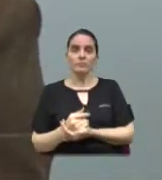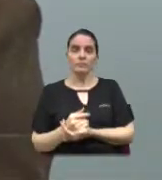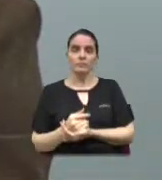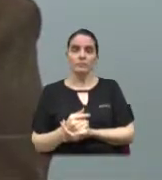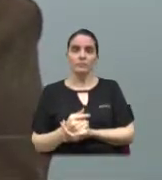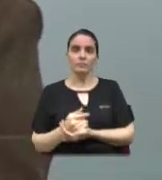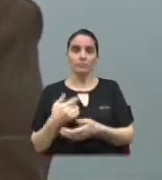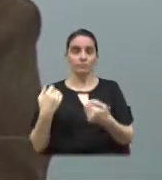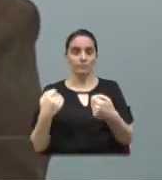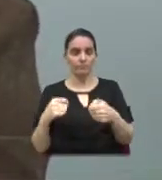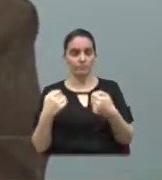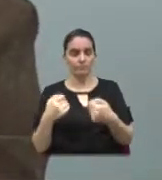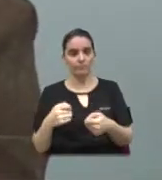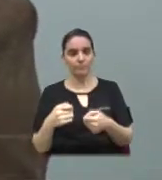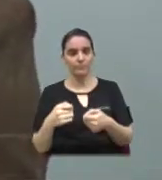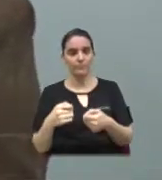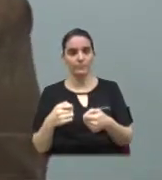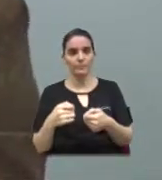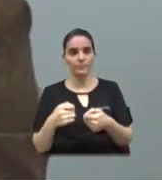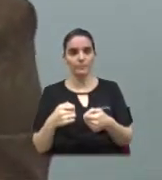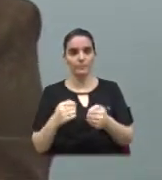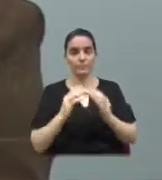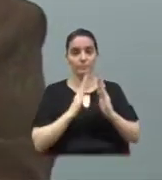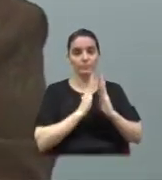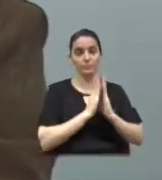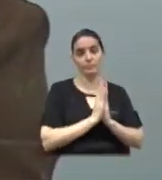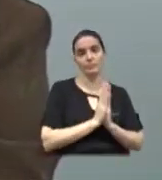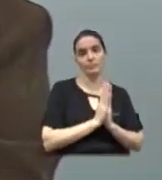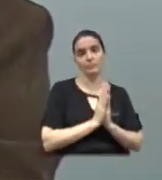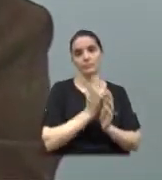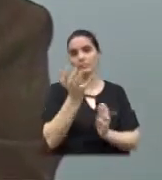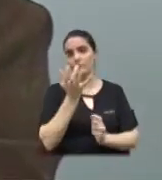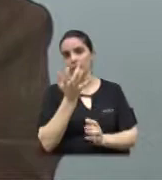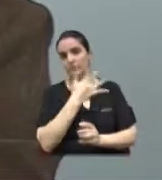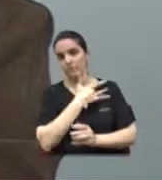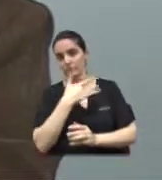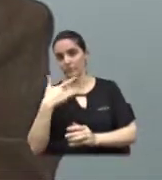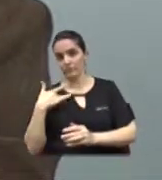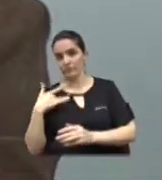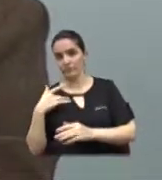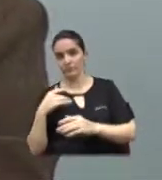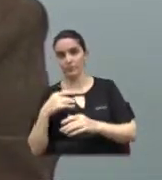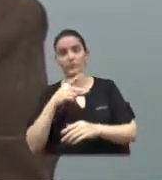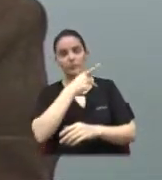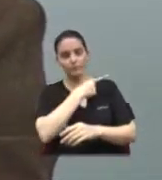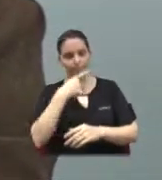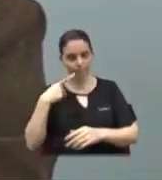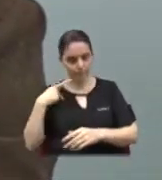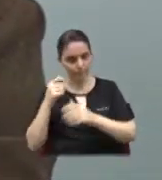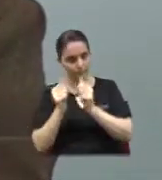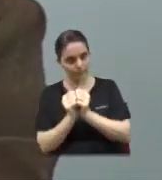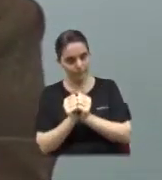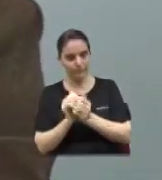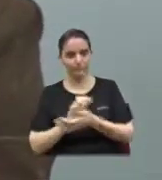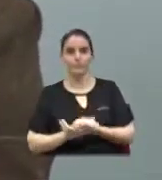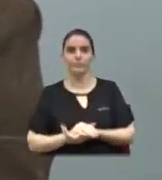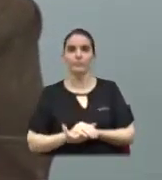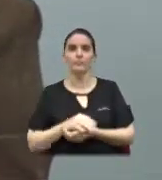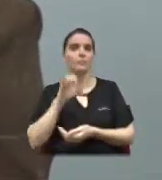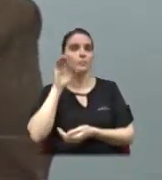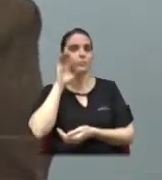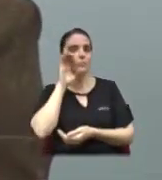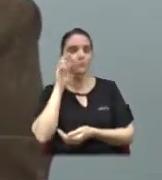dependiam de uma oração, que gostaria de ter um pastor do lado. eu digo que a Deise, para mim, ela foi uma pastora.